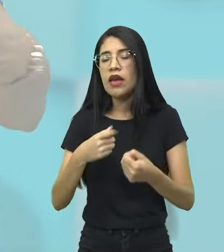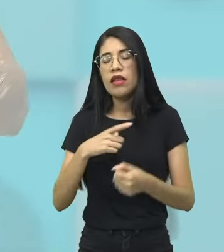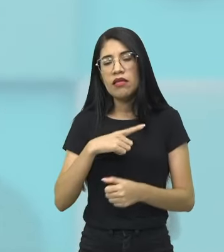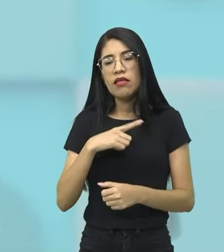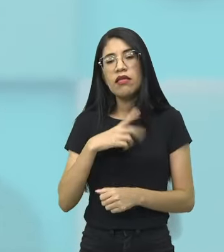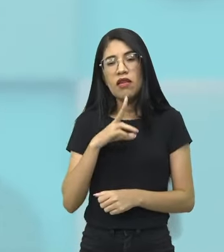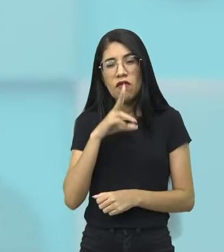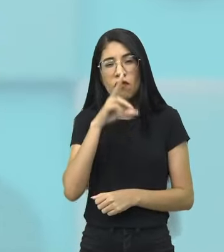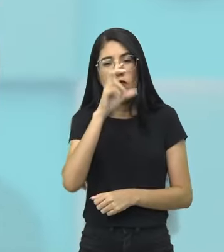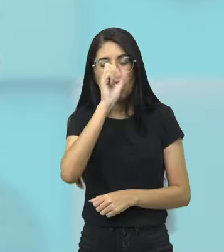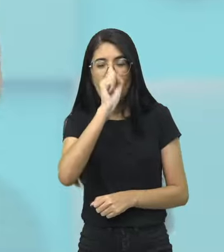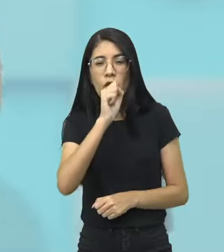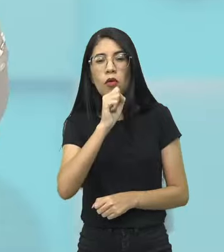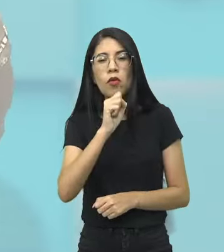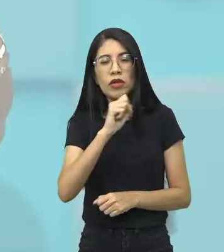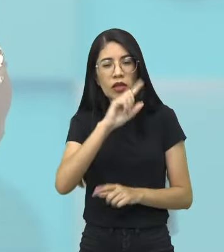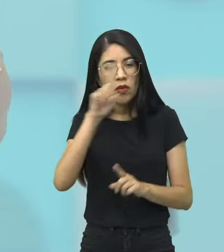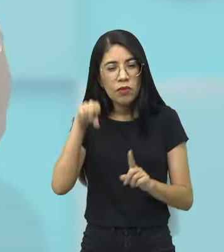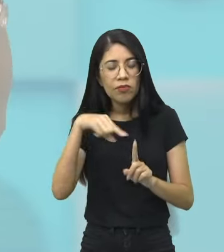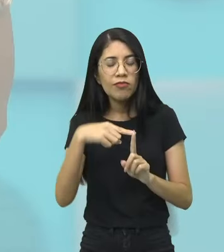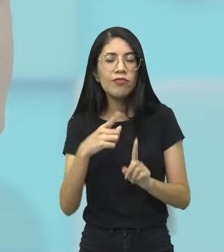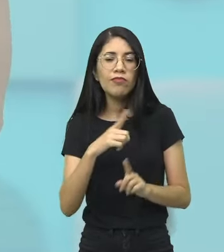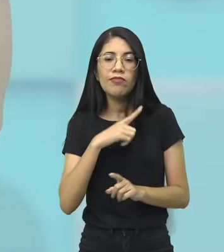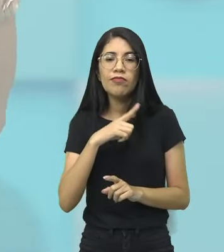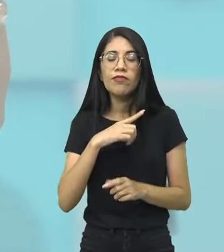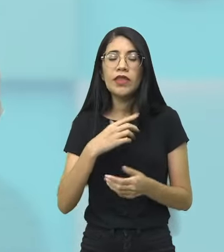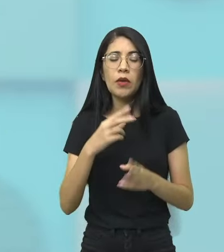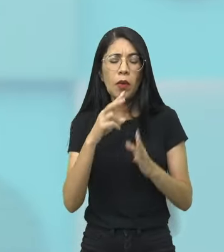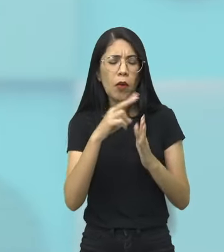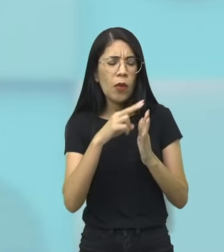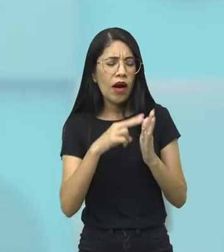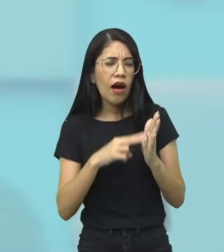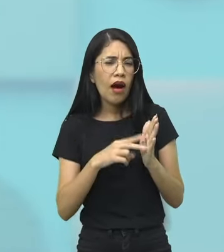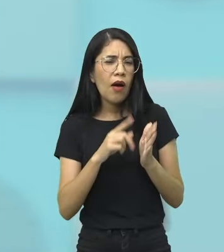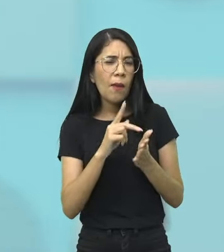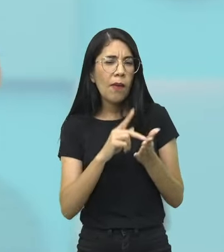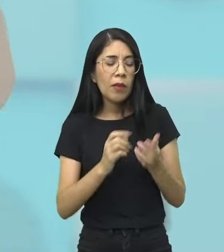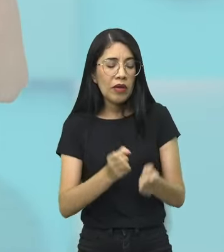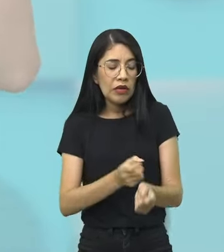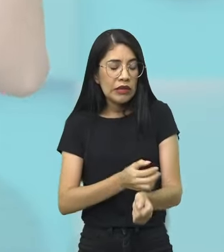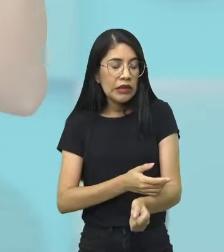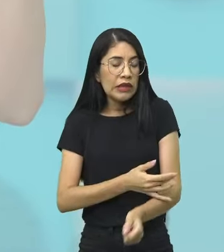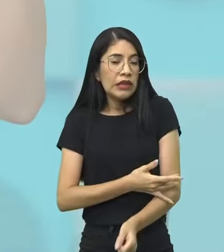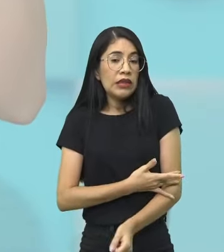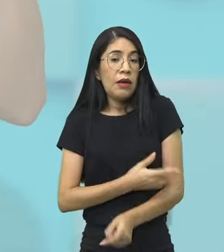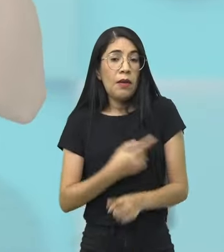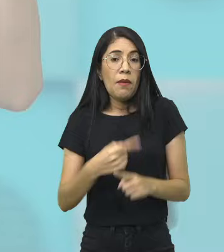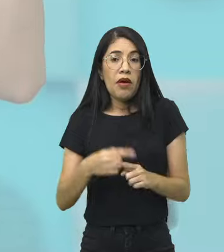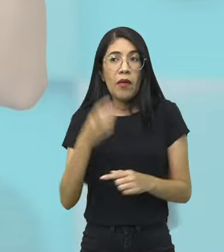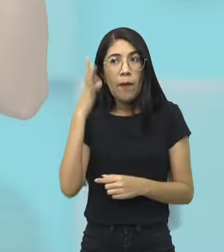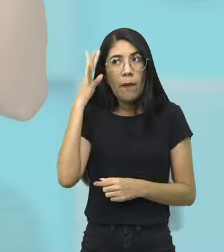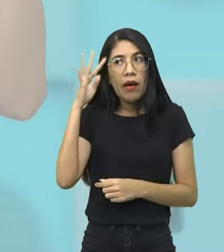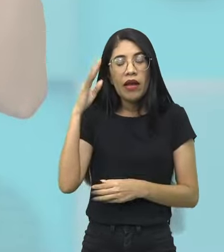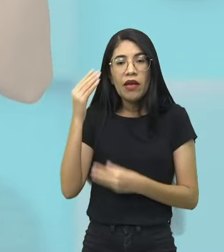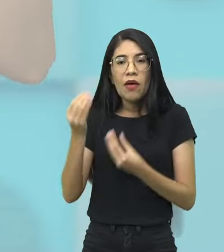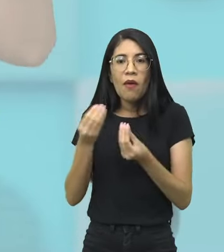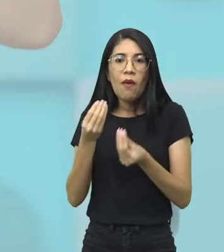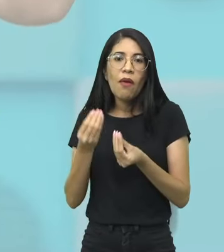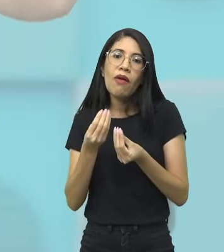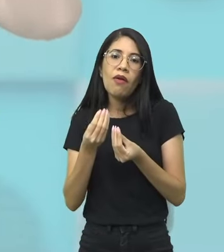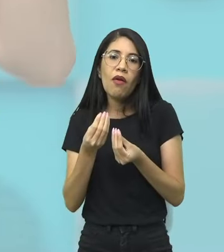Força! Tem determinação! Então, quando eu li esse poema, chegou eu me arrepiei. Porque eu imaginei conseguir,